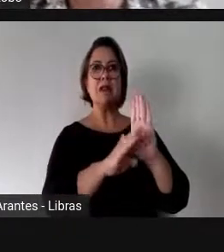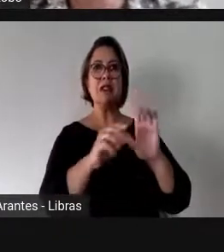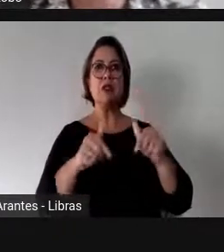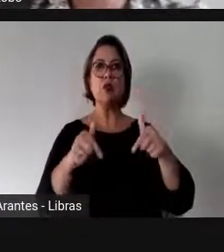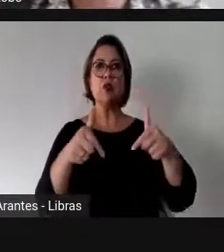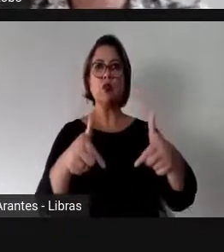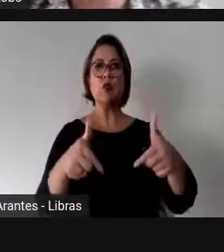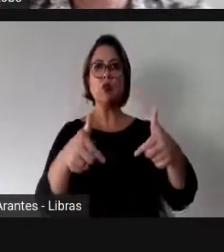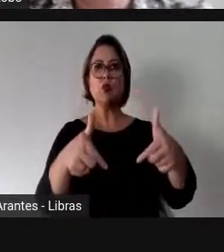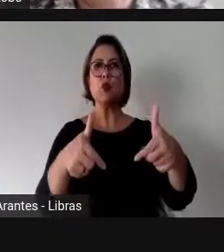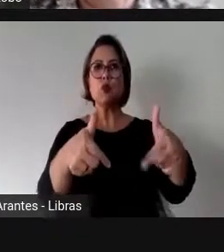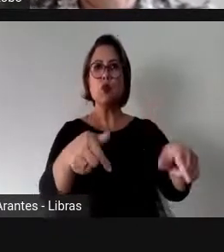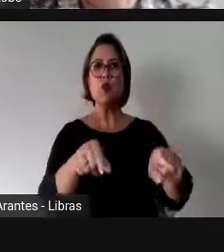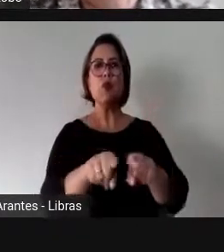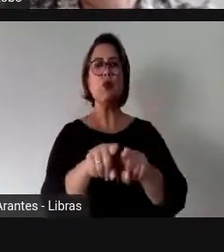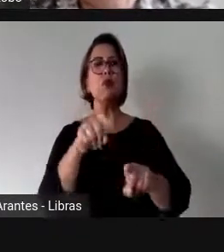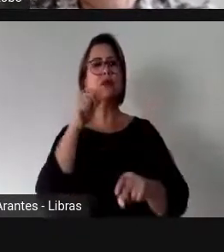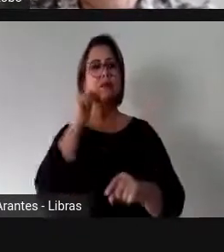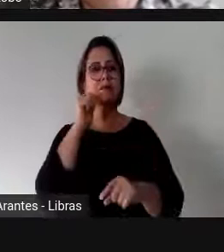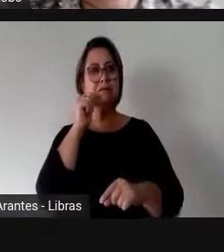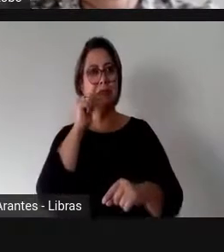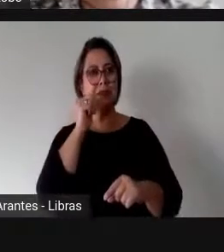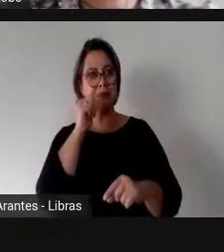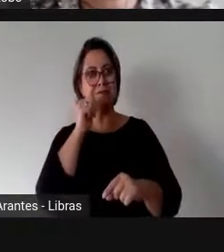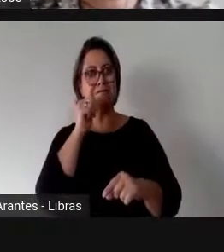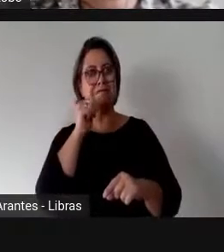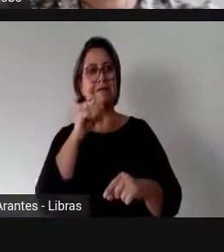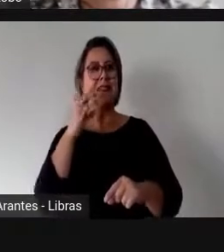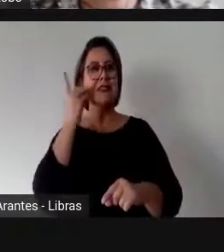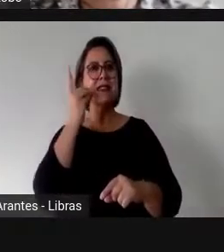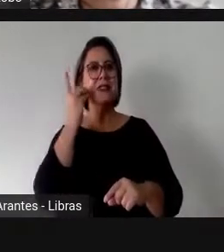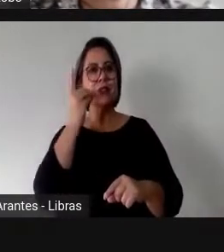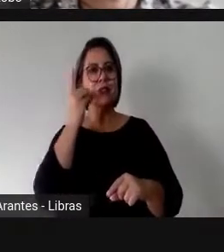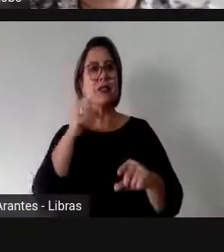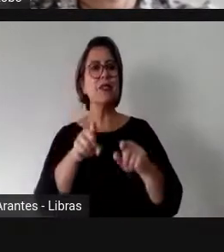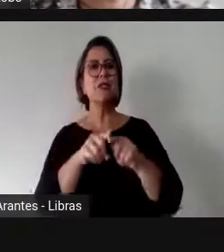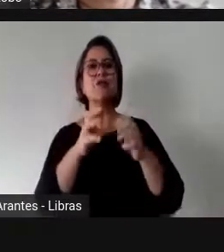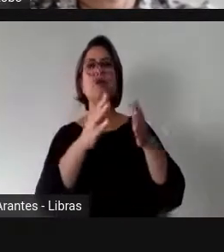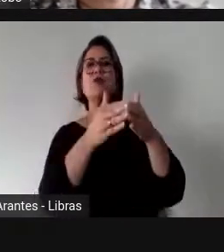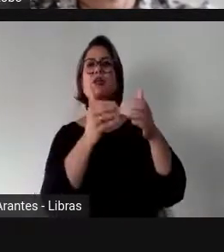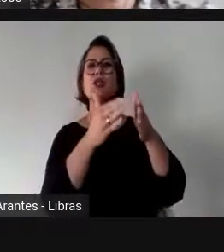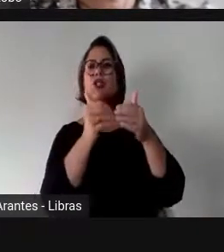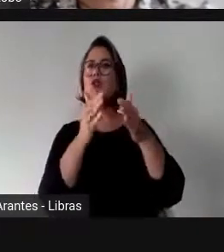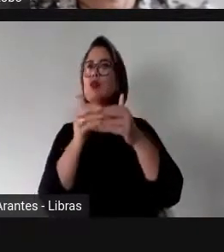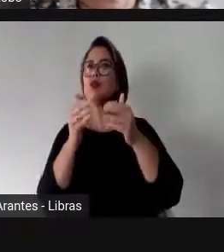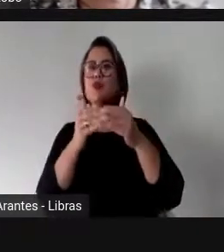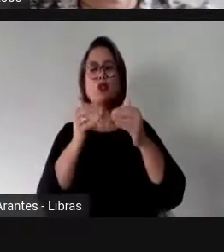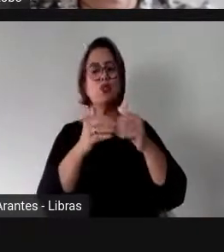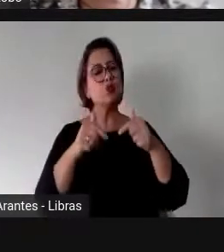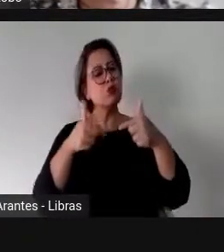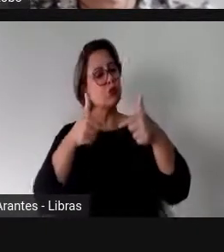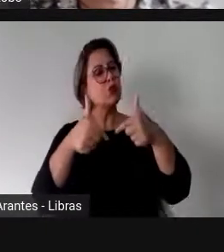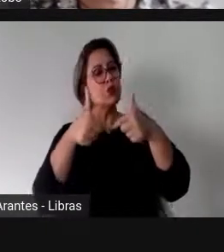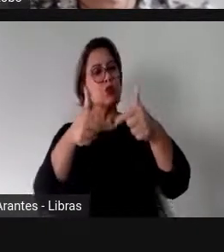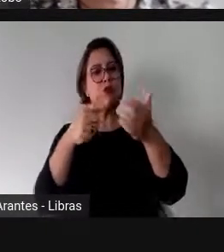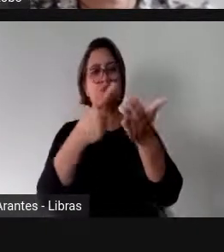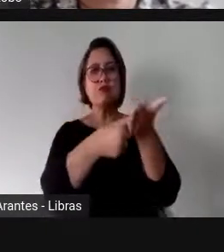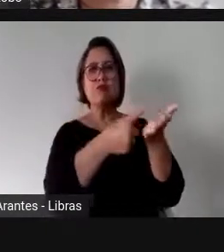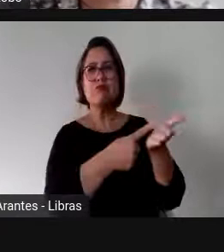bancada feminina e das reivindicações e de todo o movimento feminista